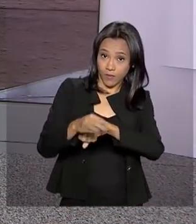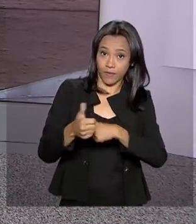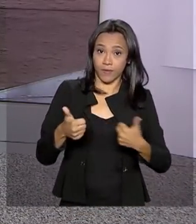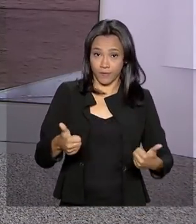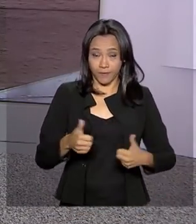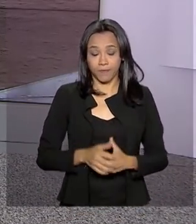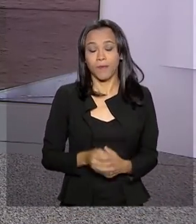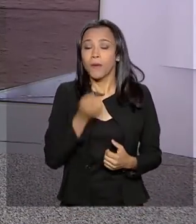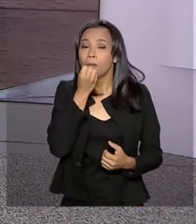Luciana. Bom trabalho. trabalho.